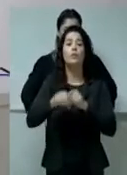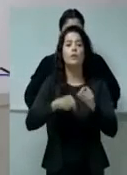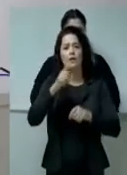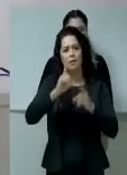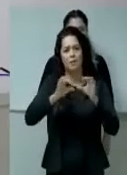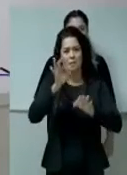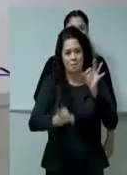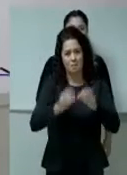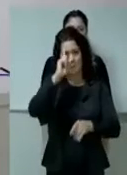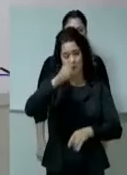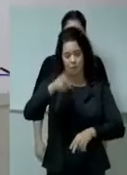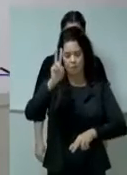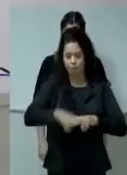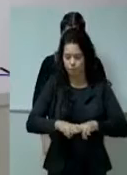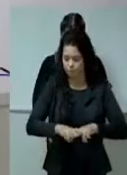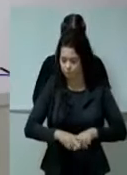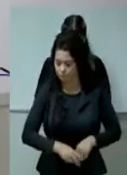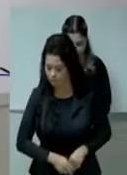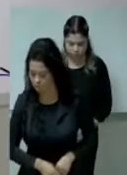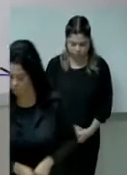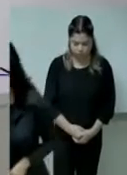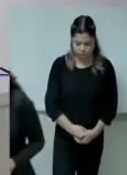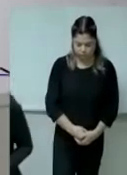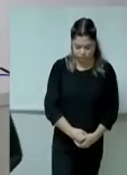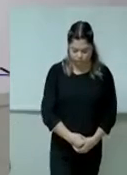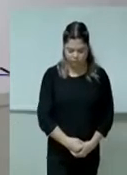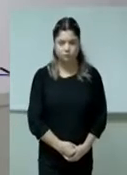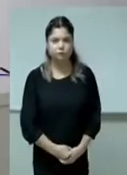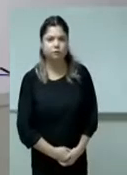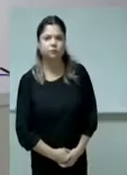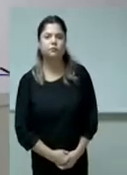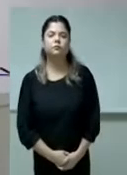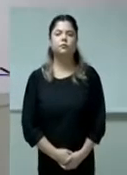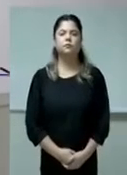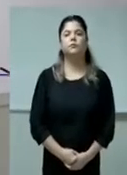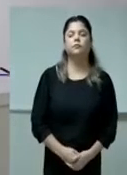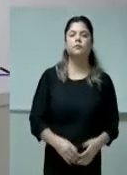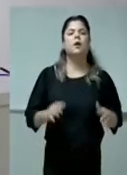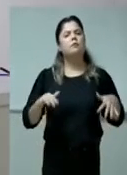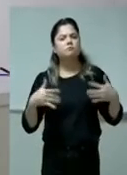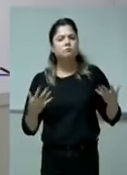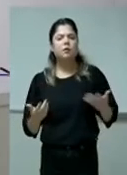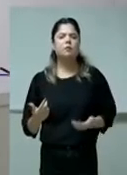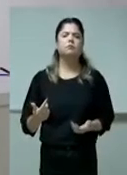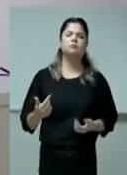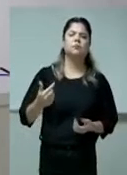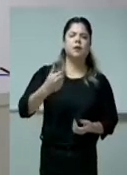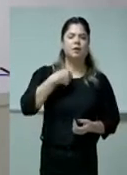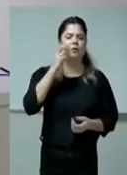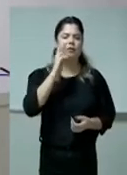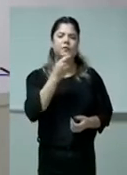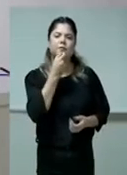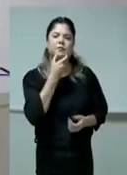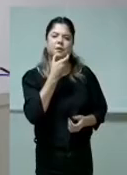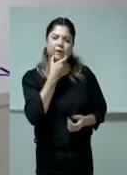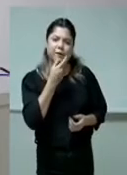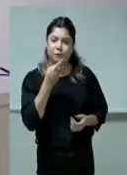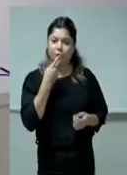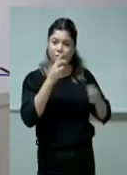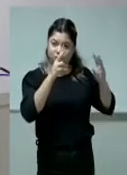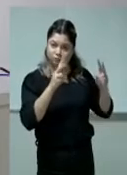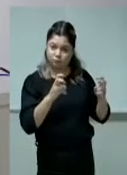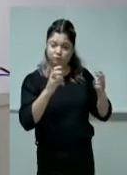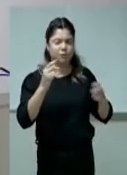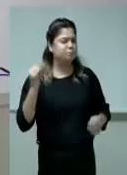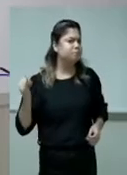têm nove mandatos em aberto, e já estão com eles para ser cumprido. Então, eu, quando vi o Roninho abordar esse assunto, eu acho